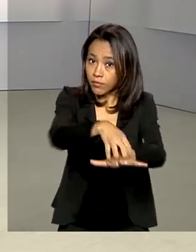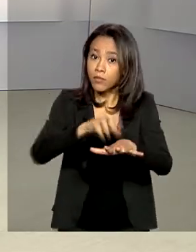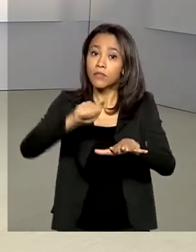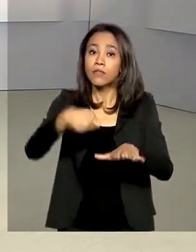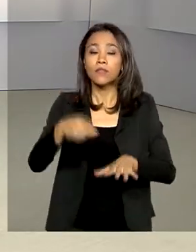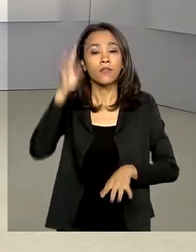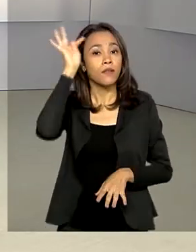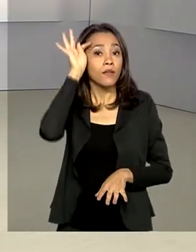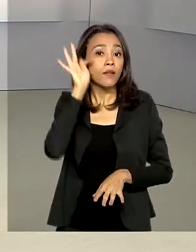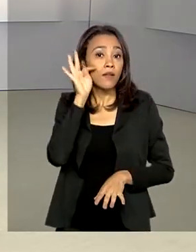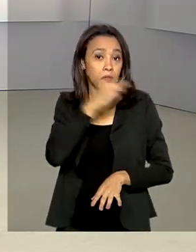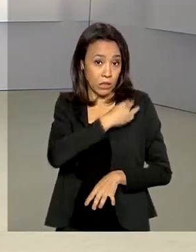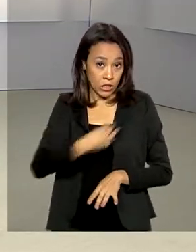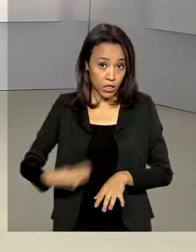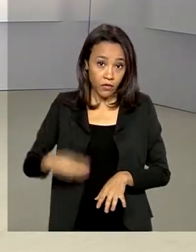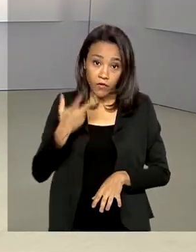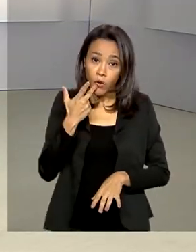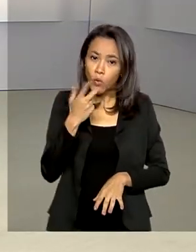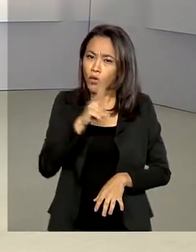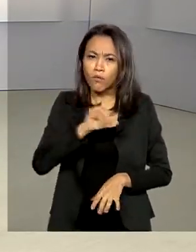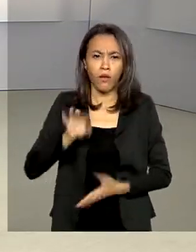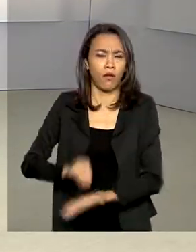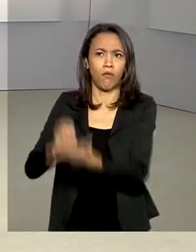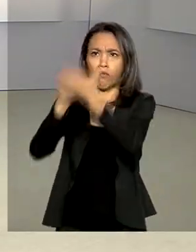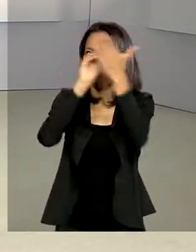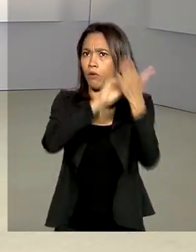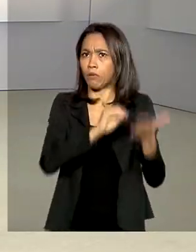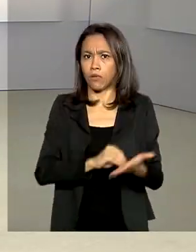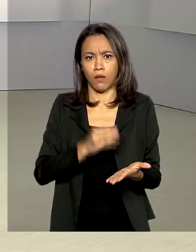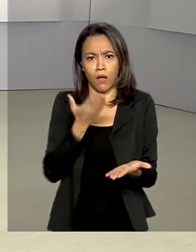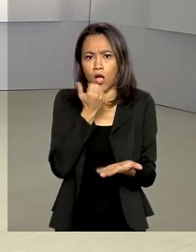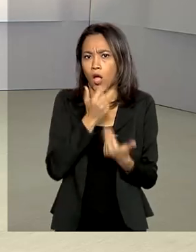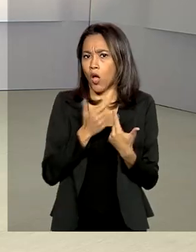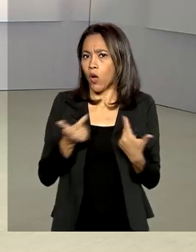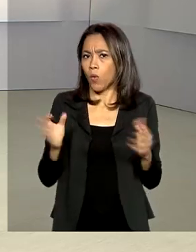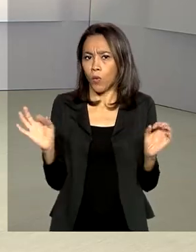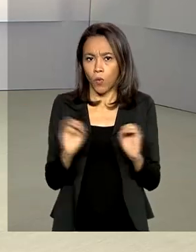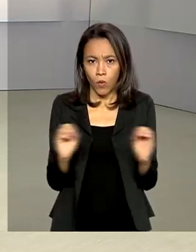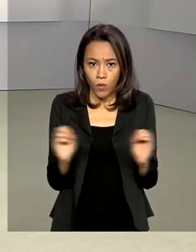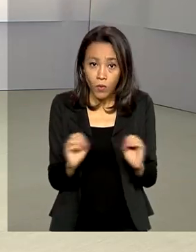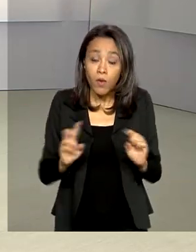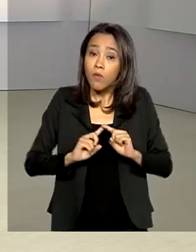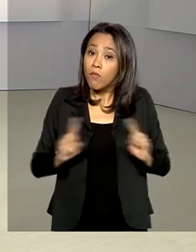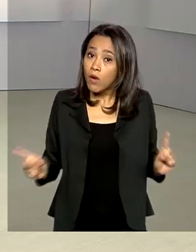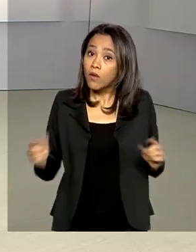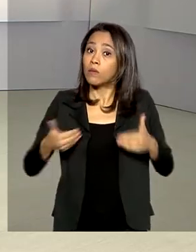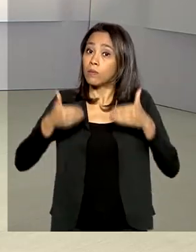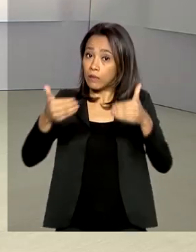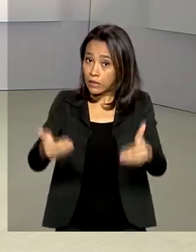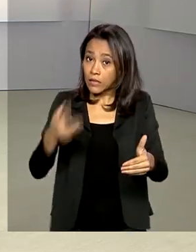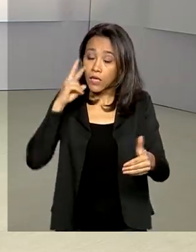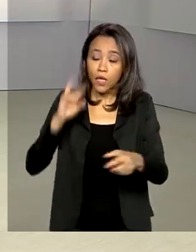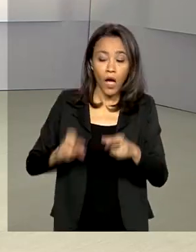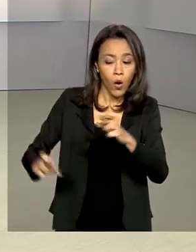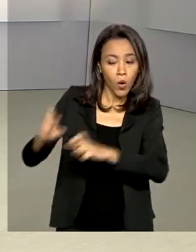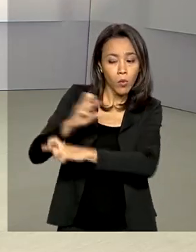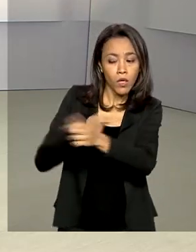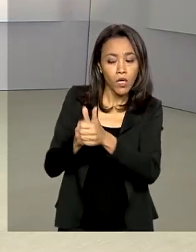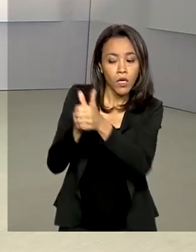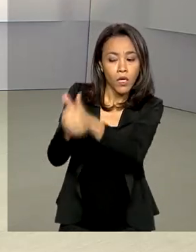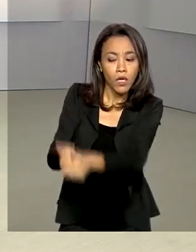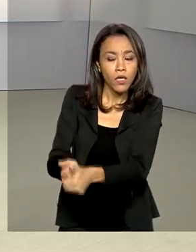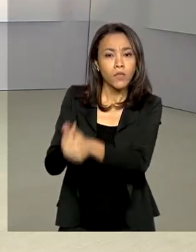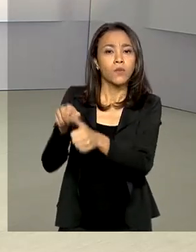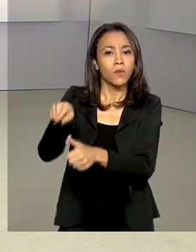voltou a garantir que não há risco de desabastecimento de alimentos no país, mas o Ministério monitora as cadeias produtivas e os